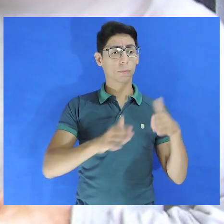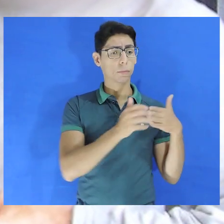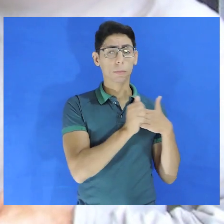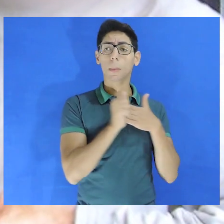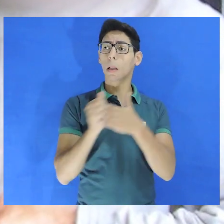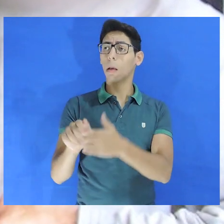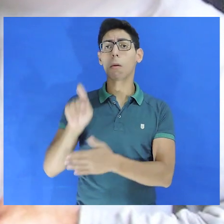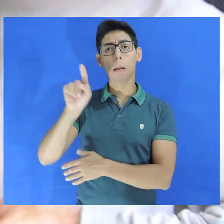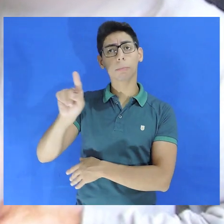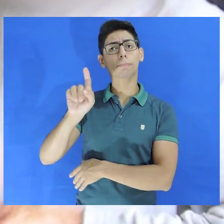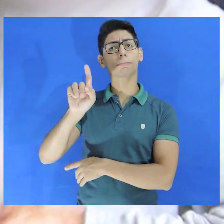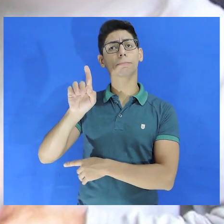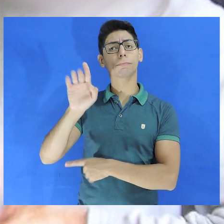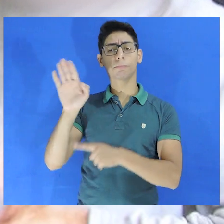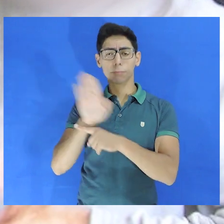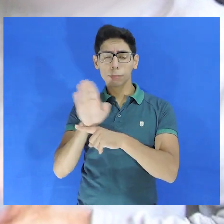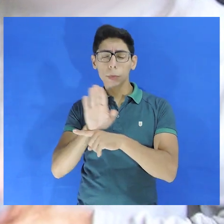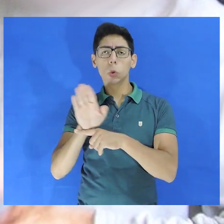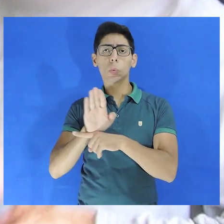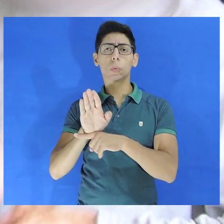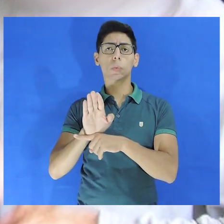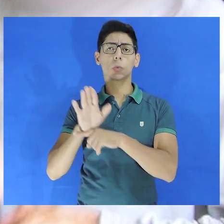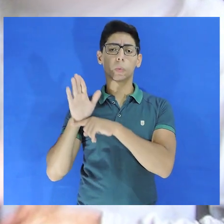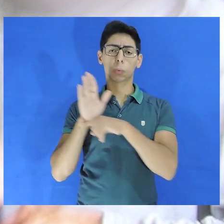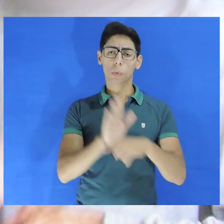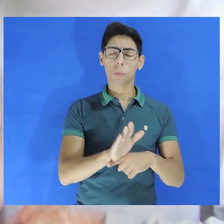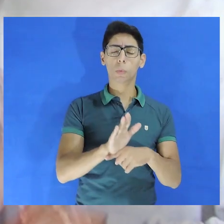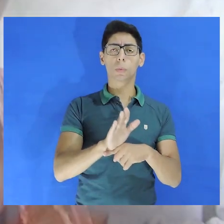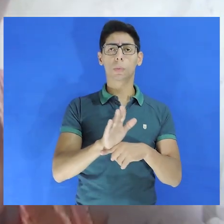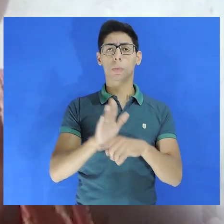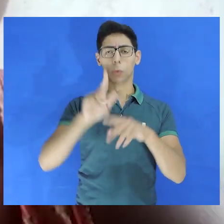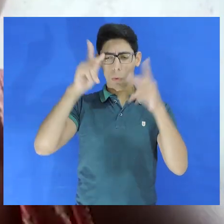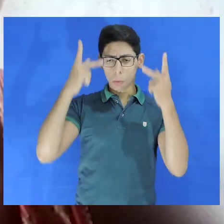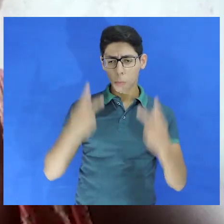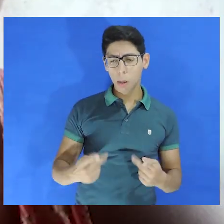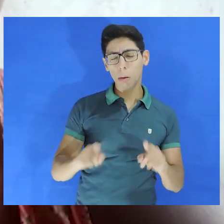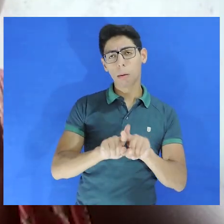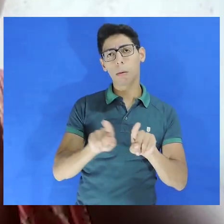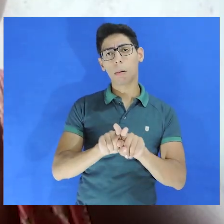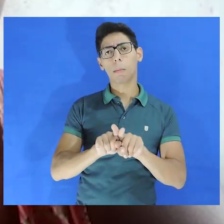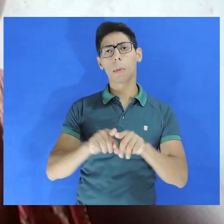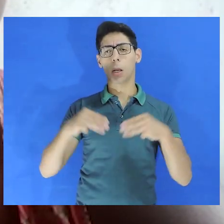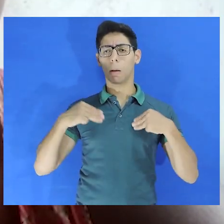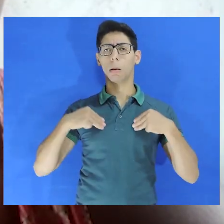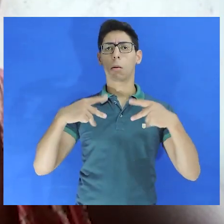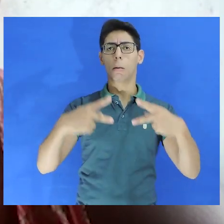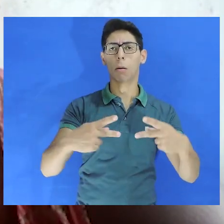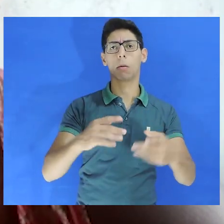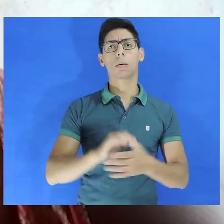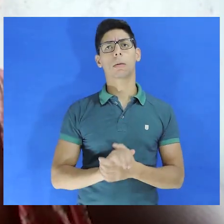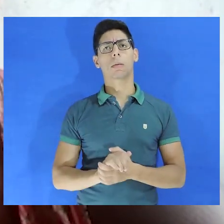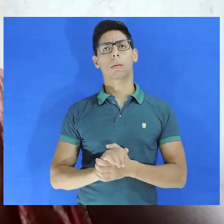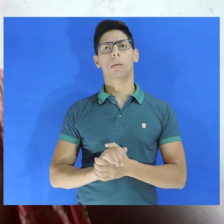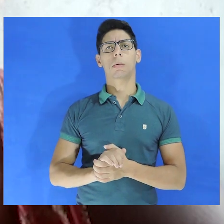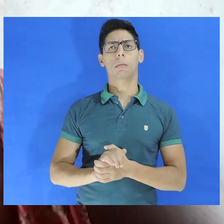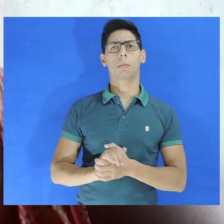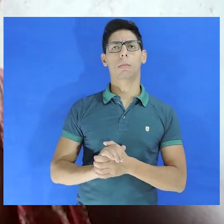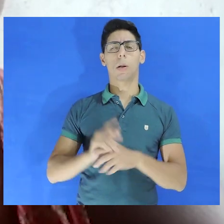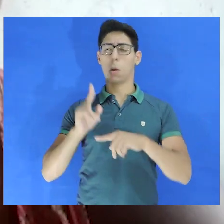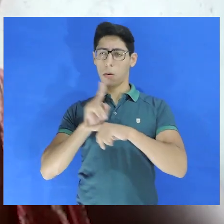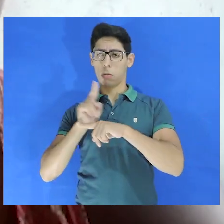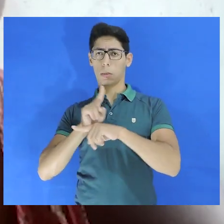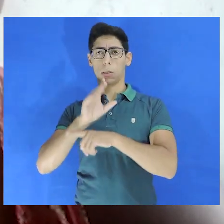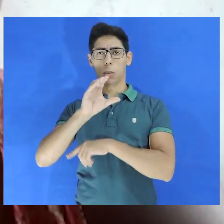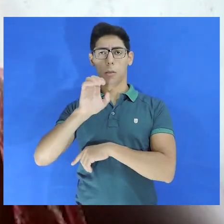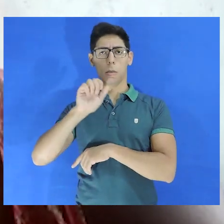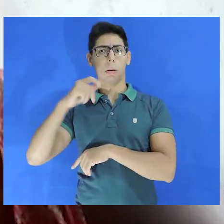na Defensoria de Direitos Humanos, no Ministério Público, no Tribunal de Justiça, na ouvidoria